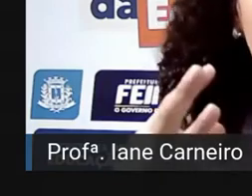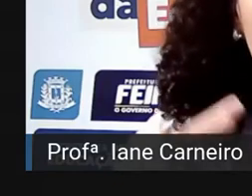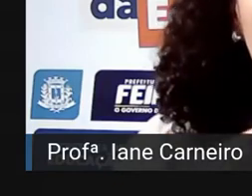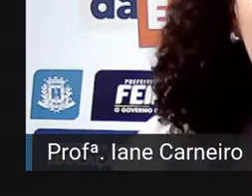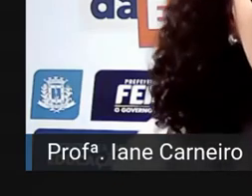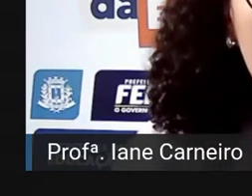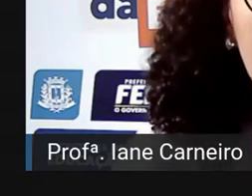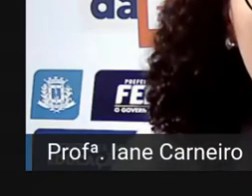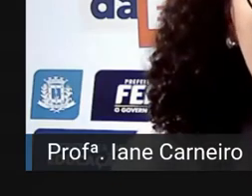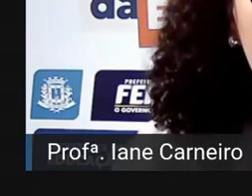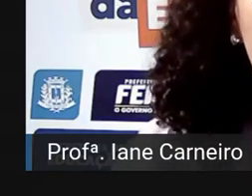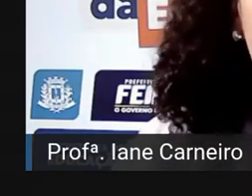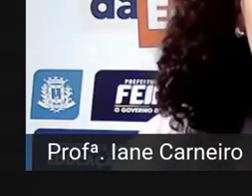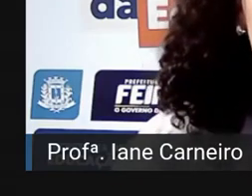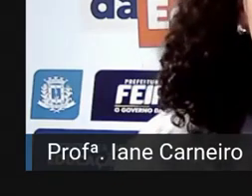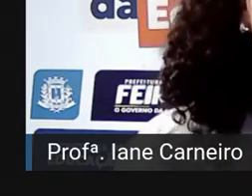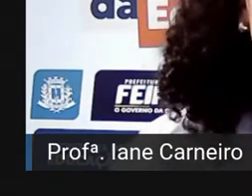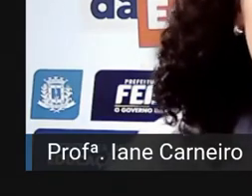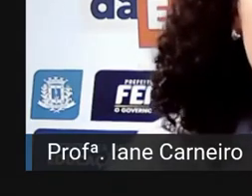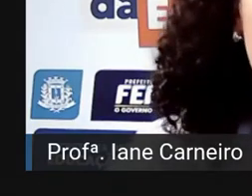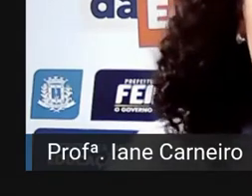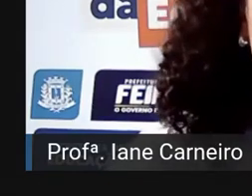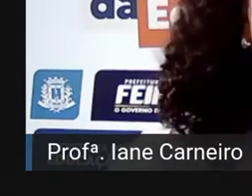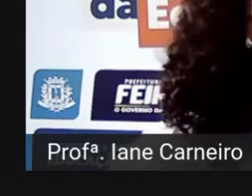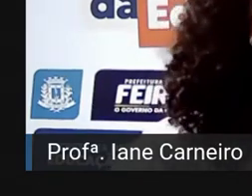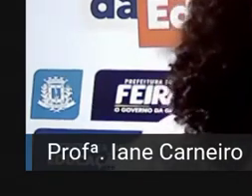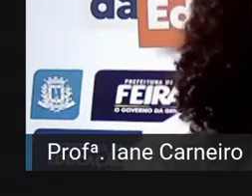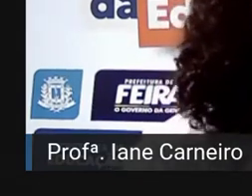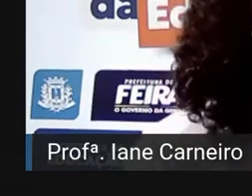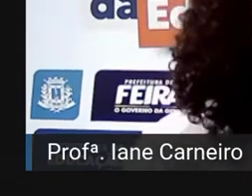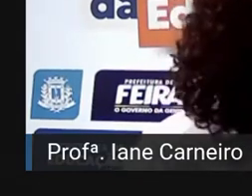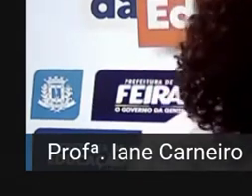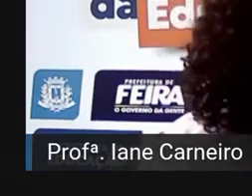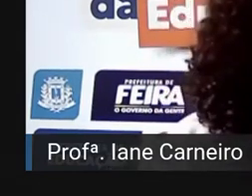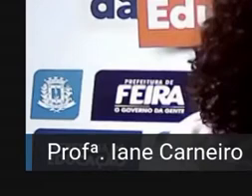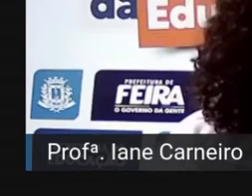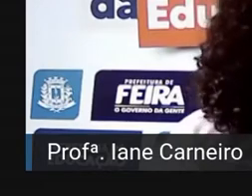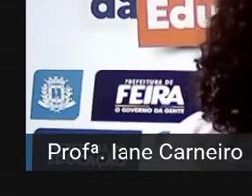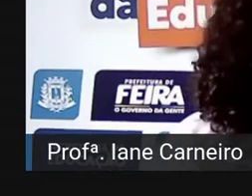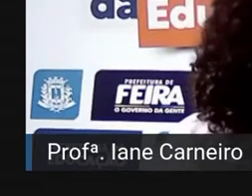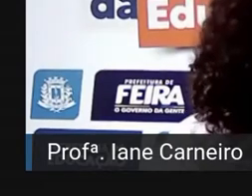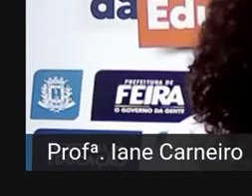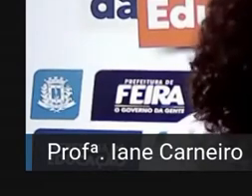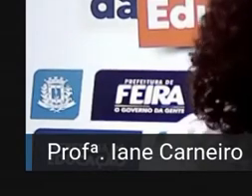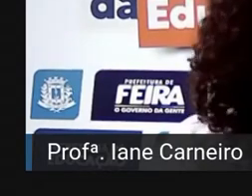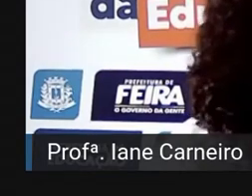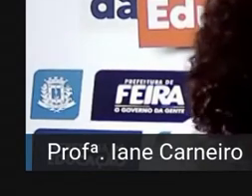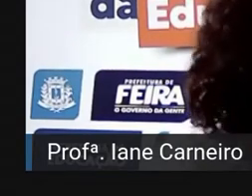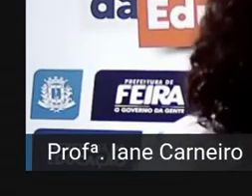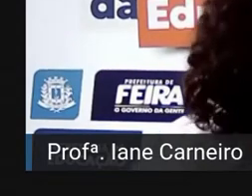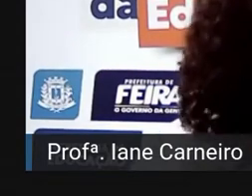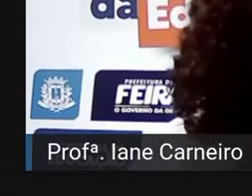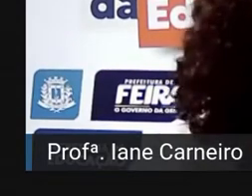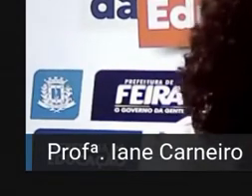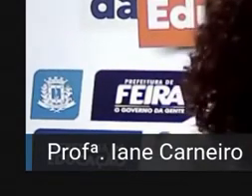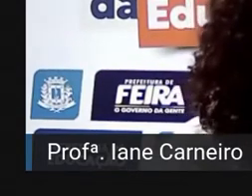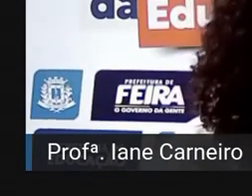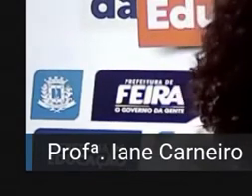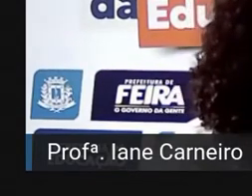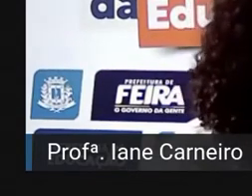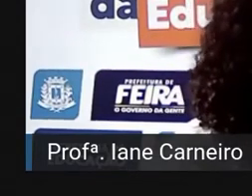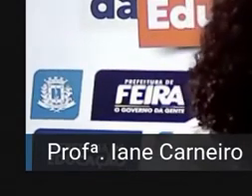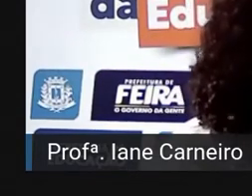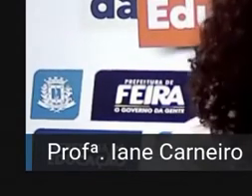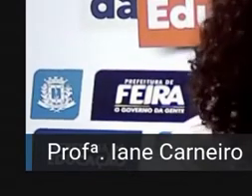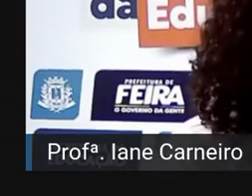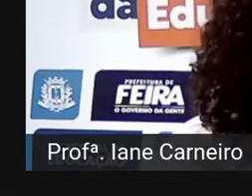autora... Lembra daqueles direitos que a gente já estudou nas